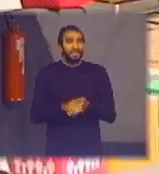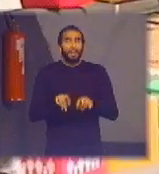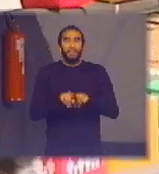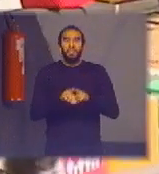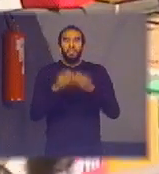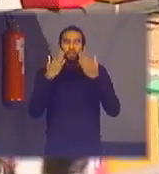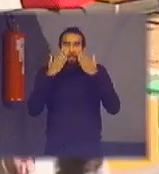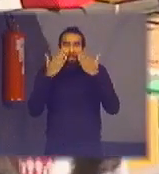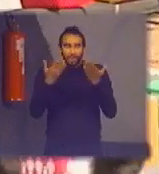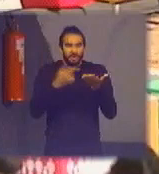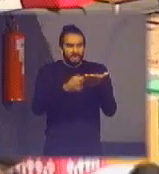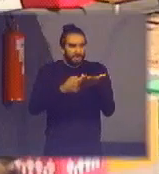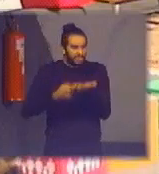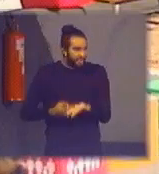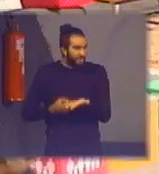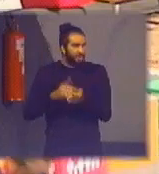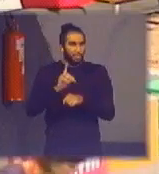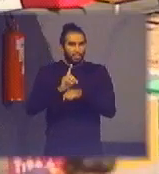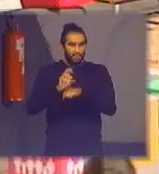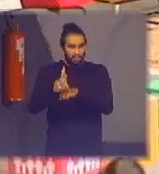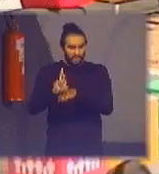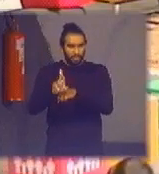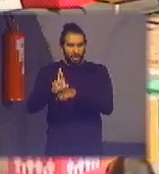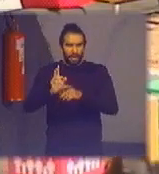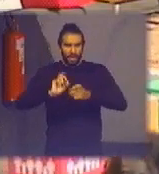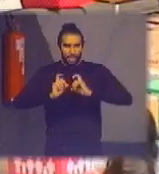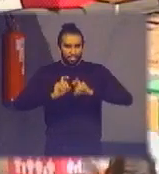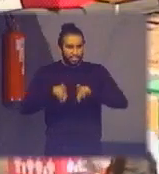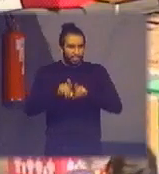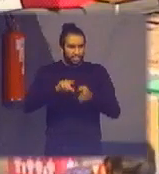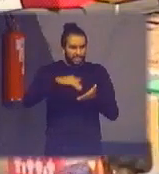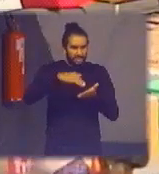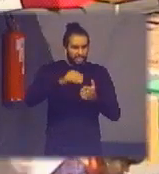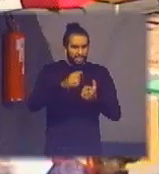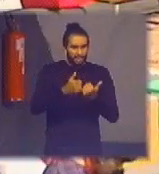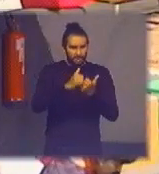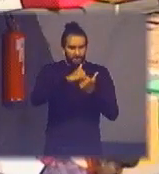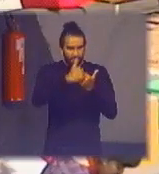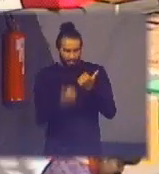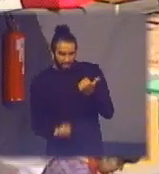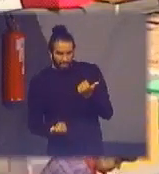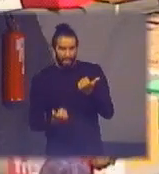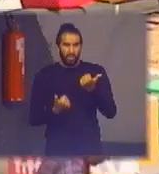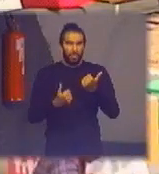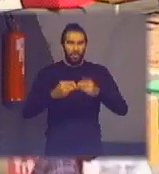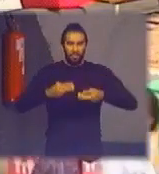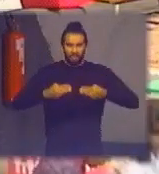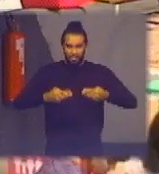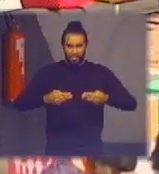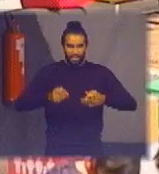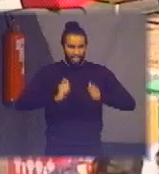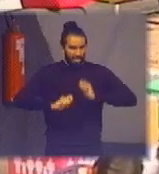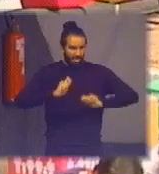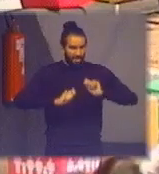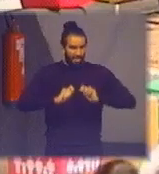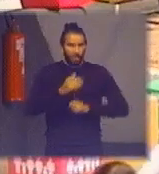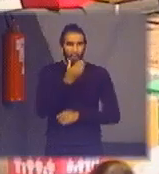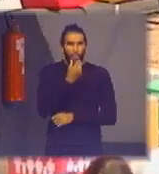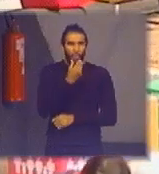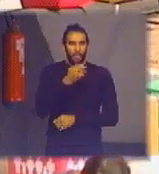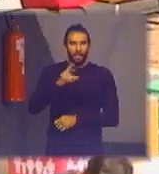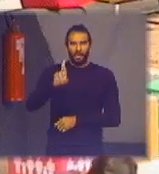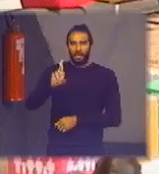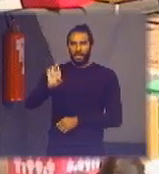convidamos o doutor em administração e secretário adjunto da Secretaria de Gestão do Ministério da Economia Renato Ribeiro Fenilli